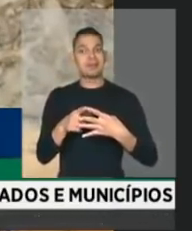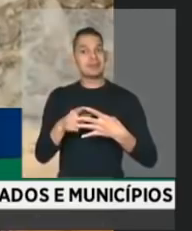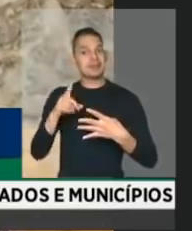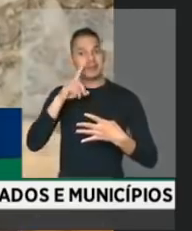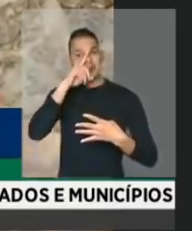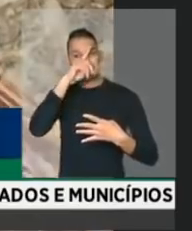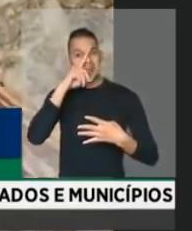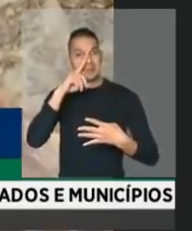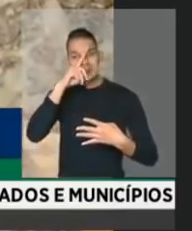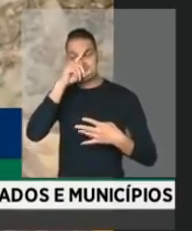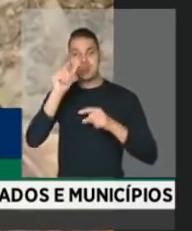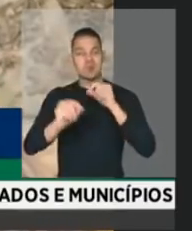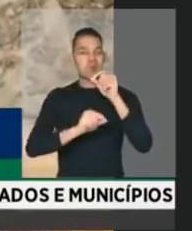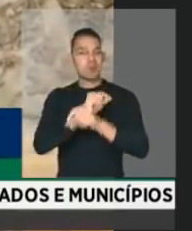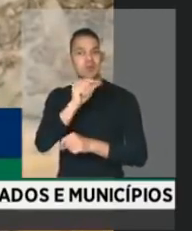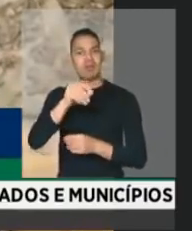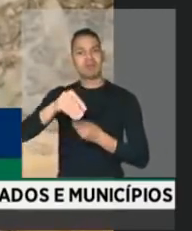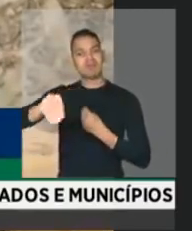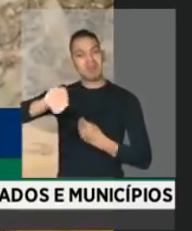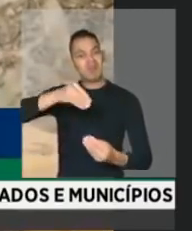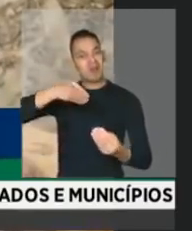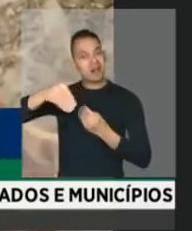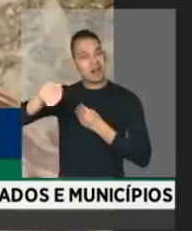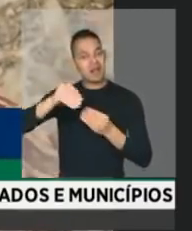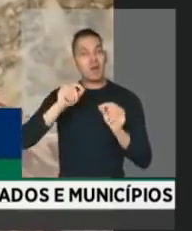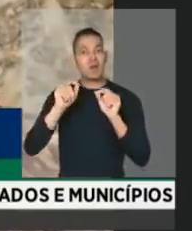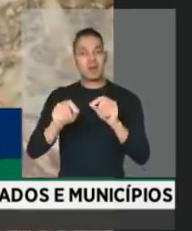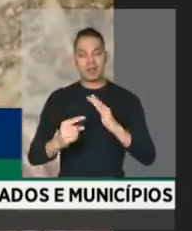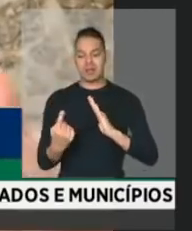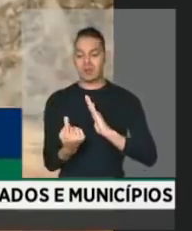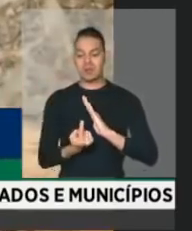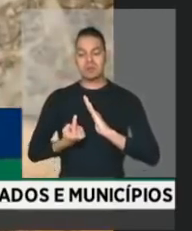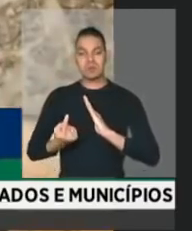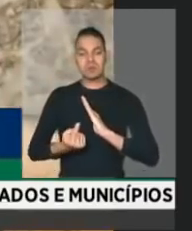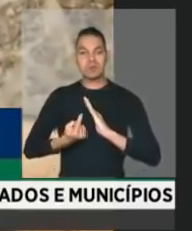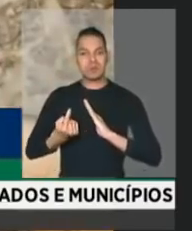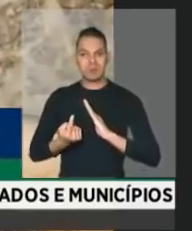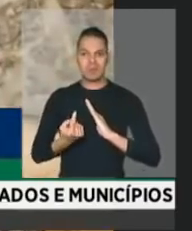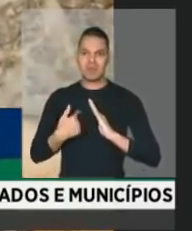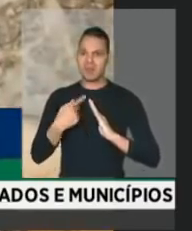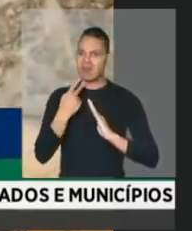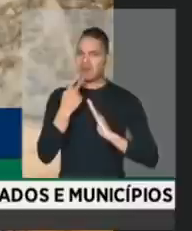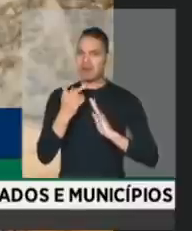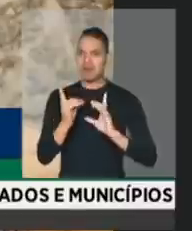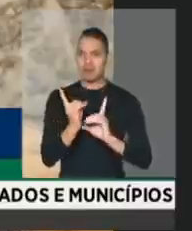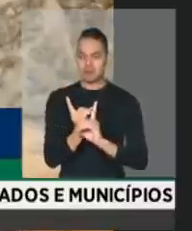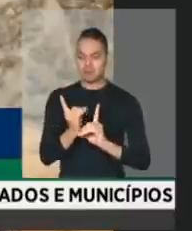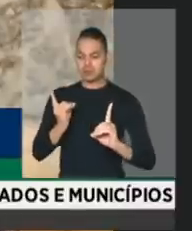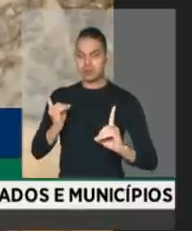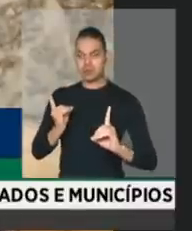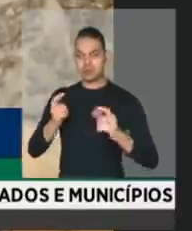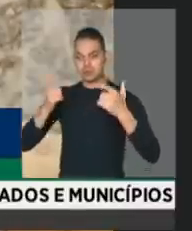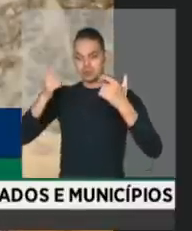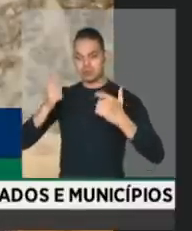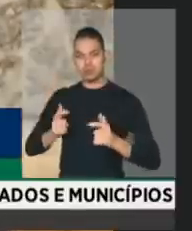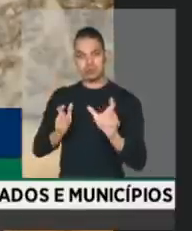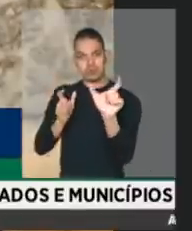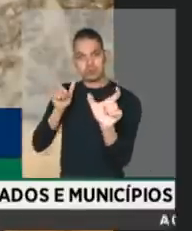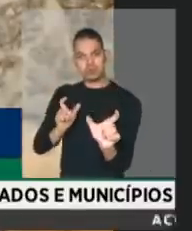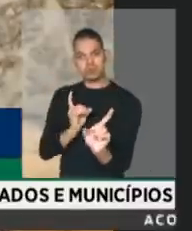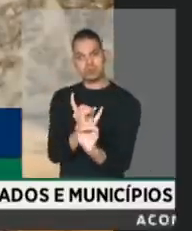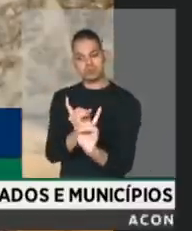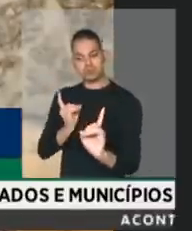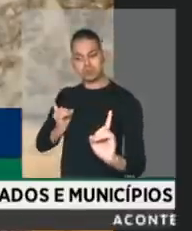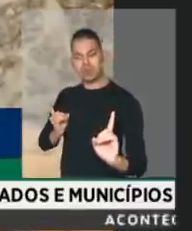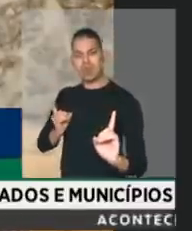risco de uma brutal flexibilização do chamado isolamento, que eu chamo de distanciamento físico. O presidente